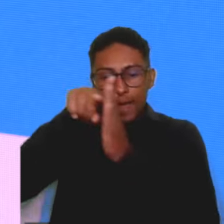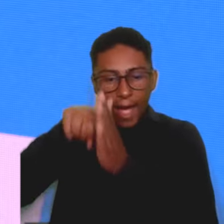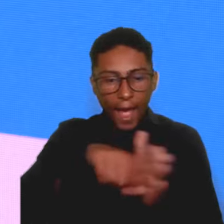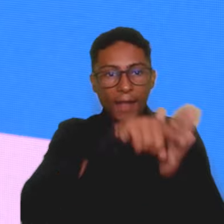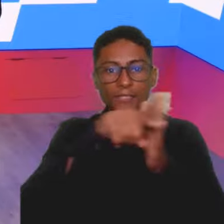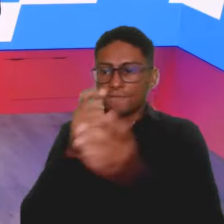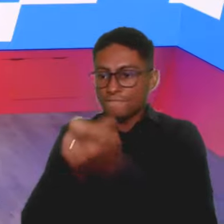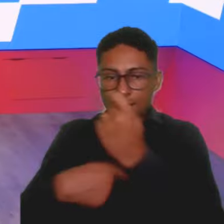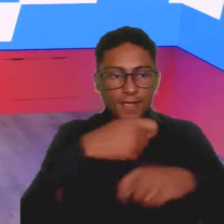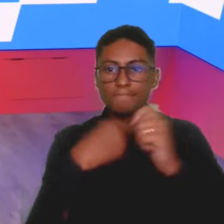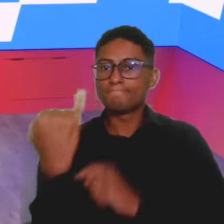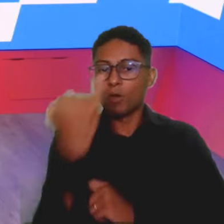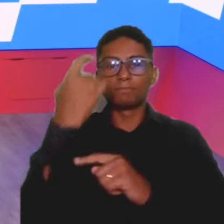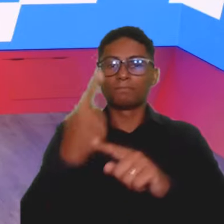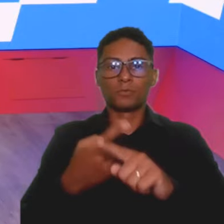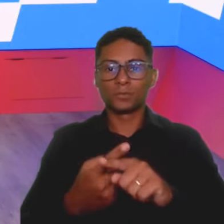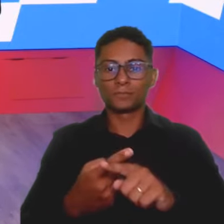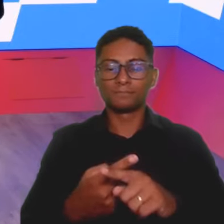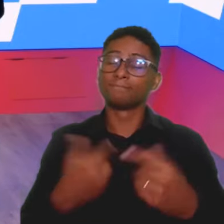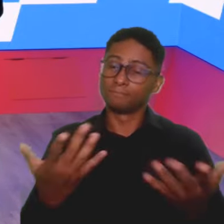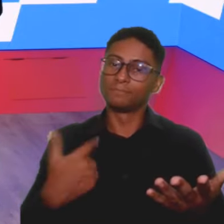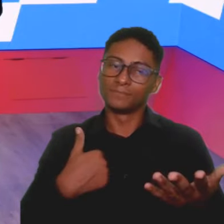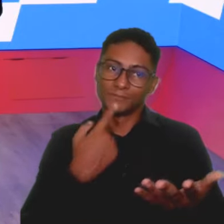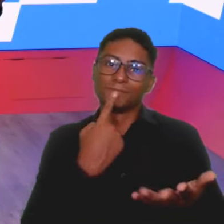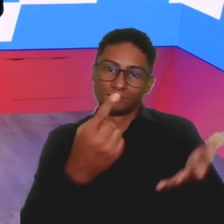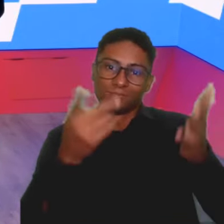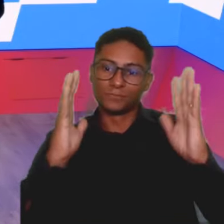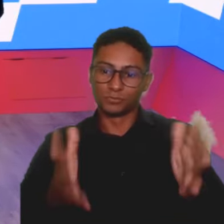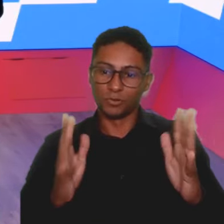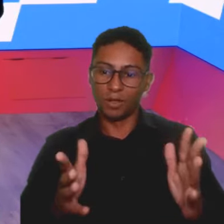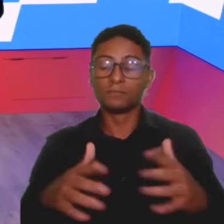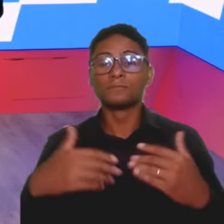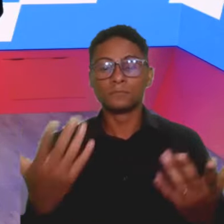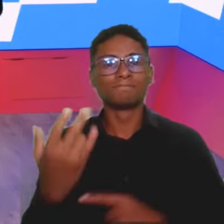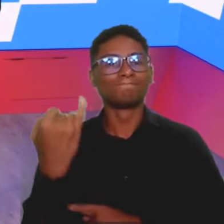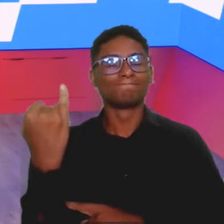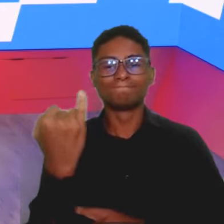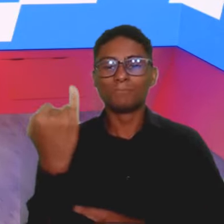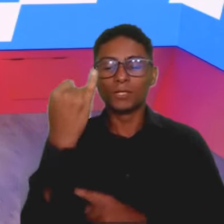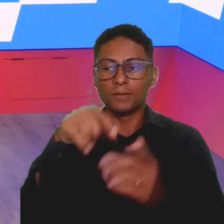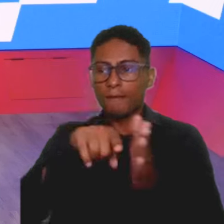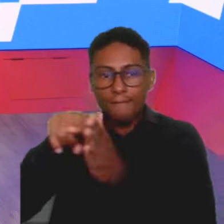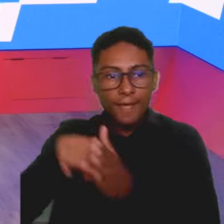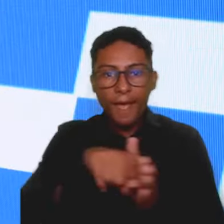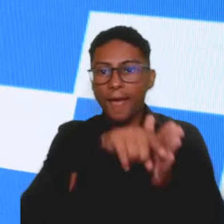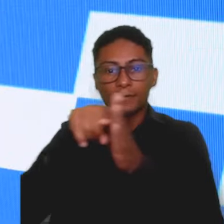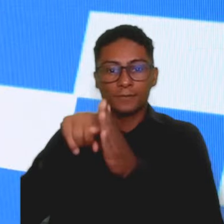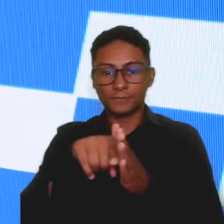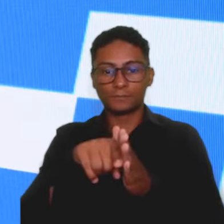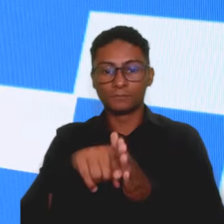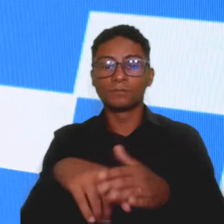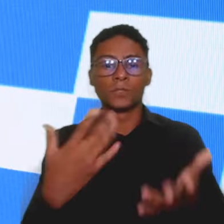financeira? Então, é aquilo tudo que a gente vem conversando. Então, a importância da análise, não adianta eu ter as ferramentas,